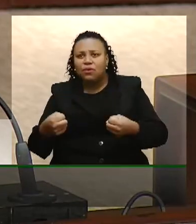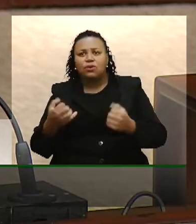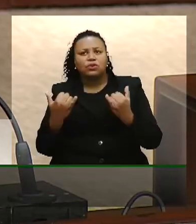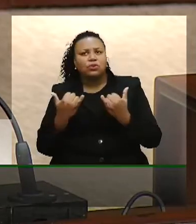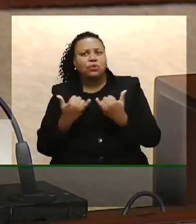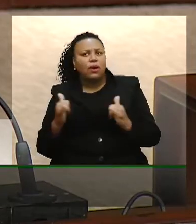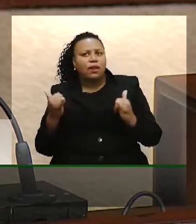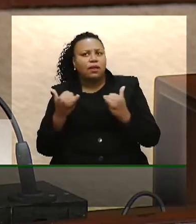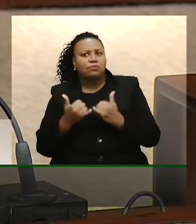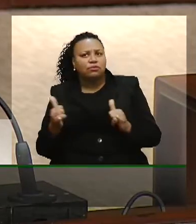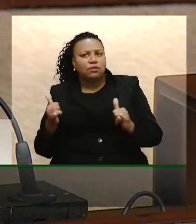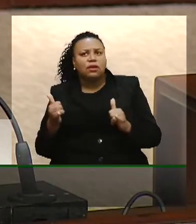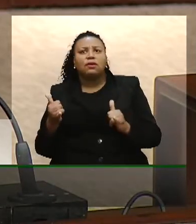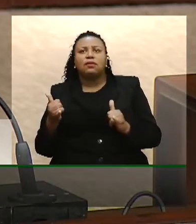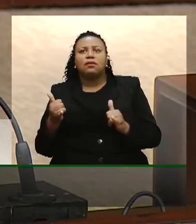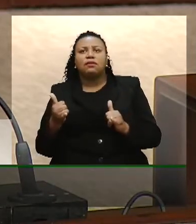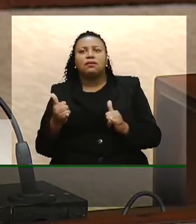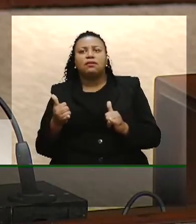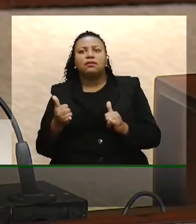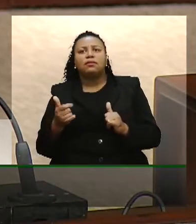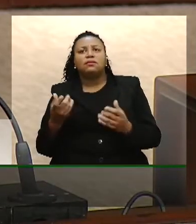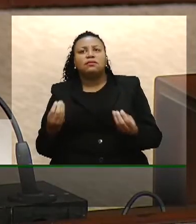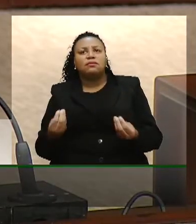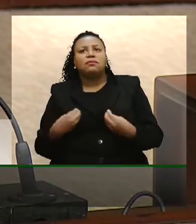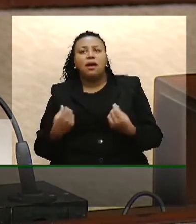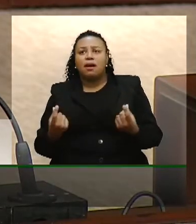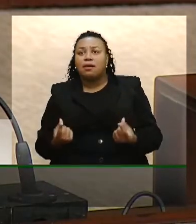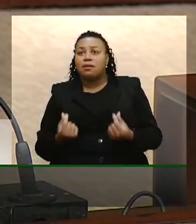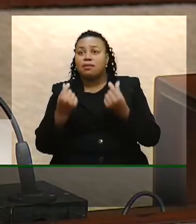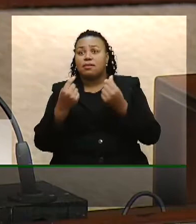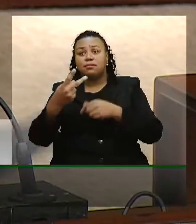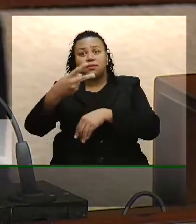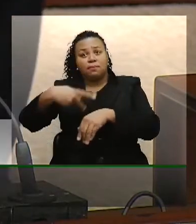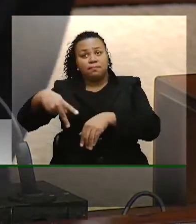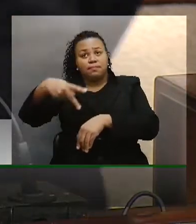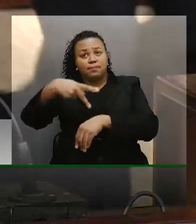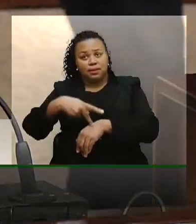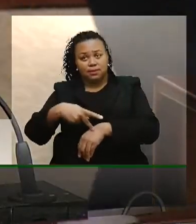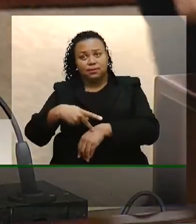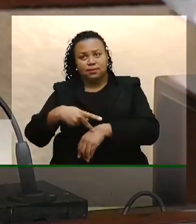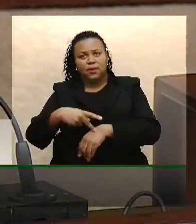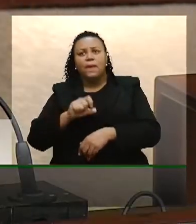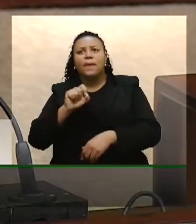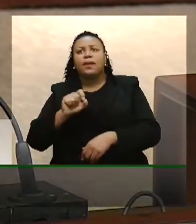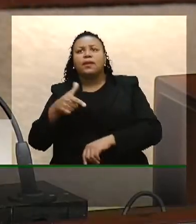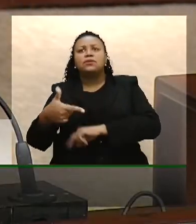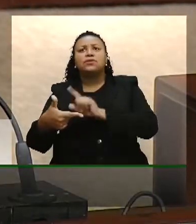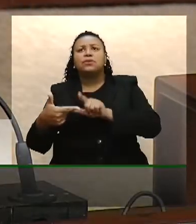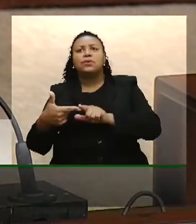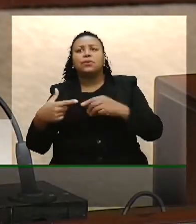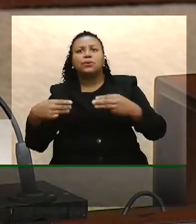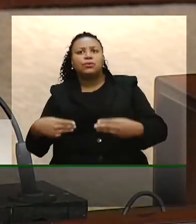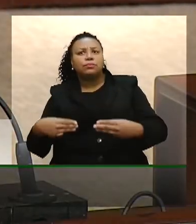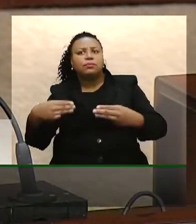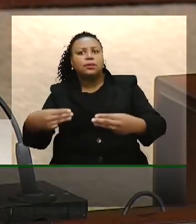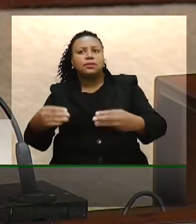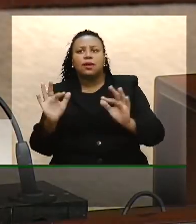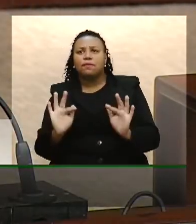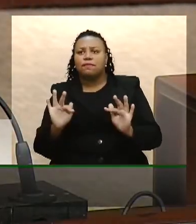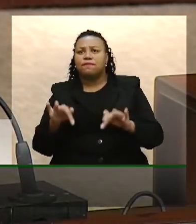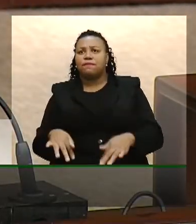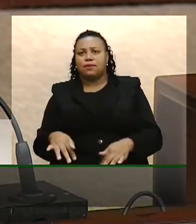energia, geram as riquezas desse país. Qual o outro ministério que foi extinto